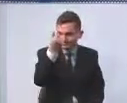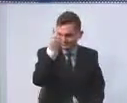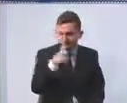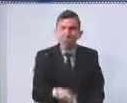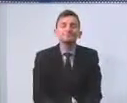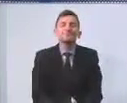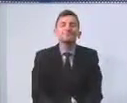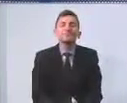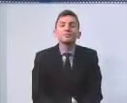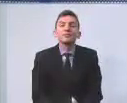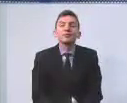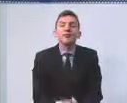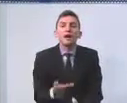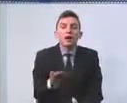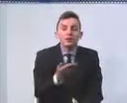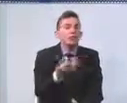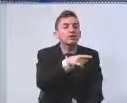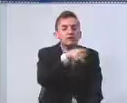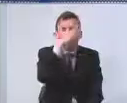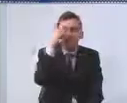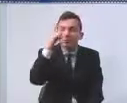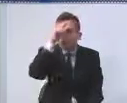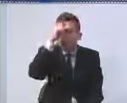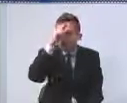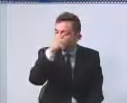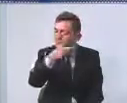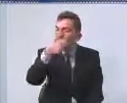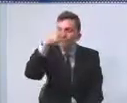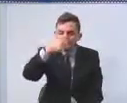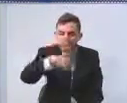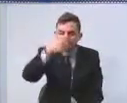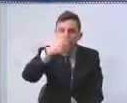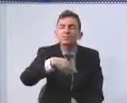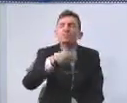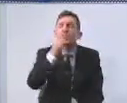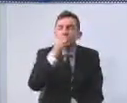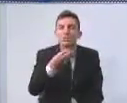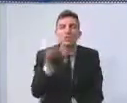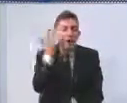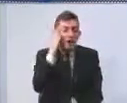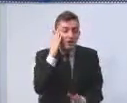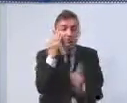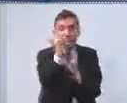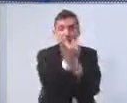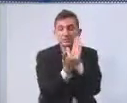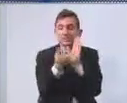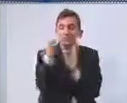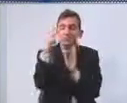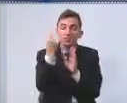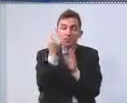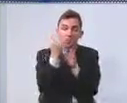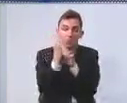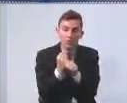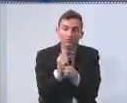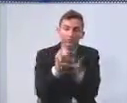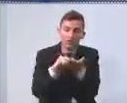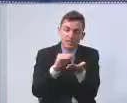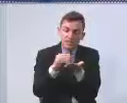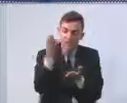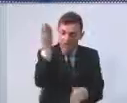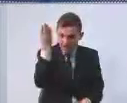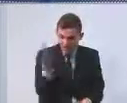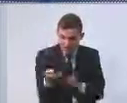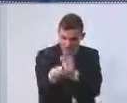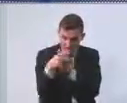eliminando aí dúvidas e esclarecendo sobre a sua pasta dessa secretaria que tem uma importância